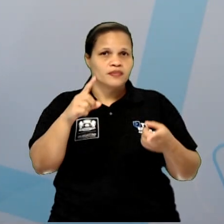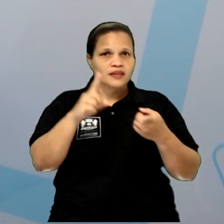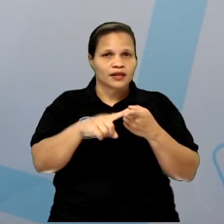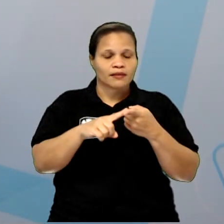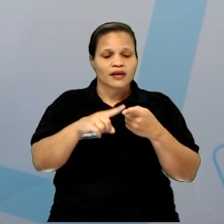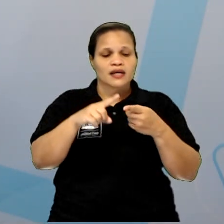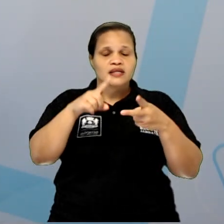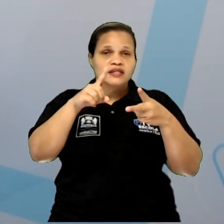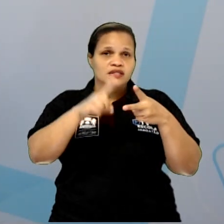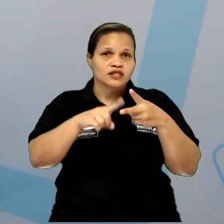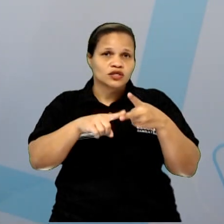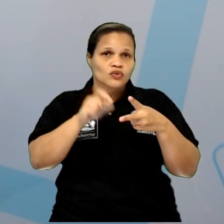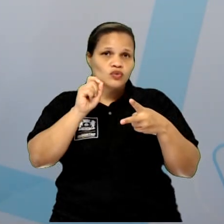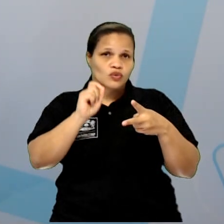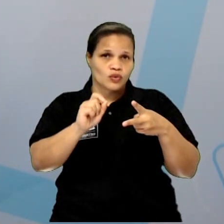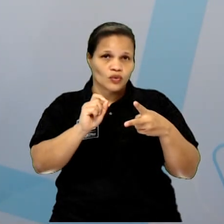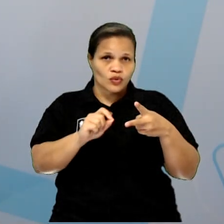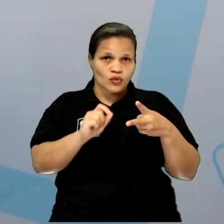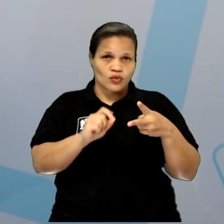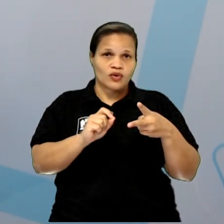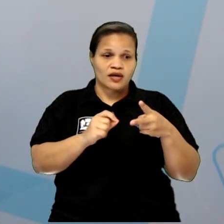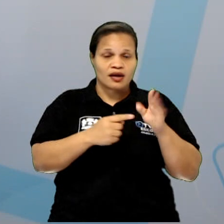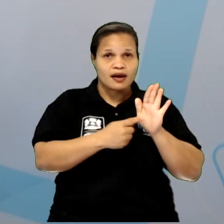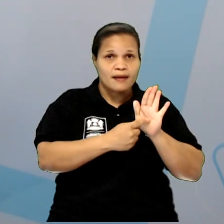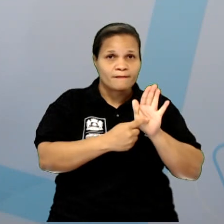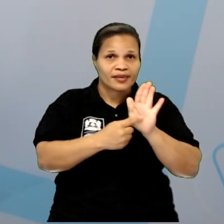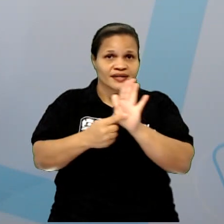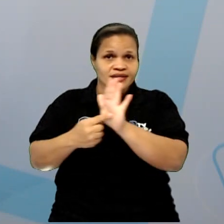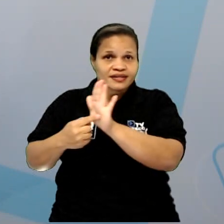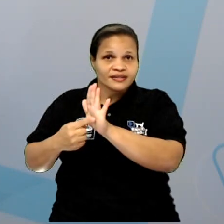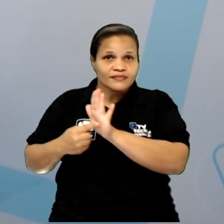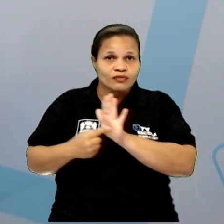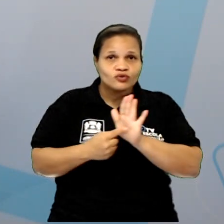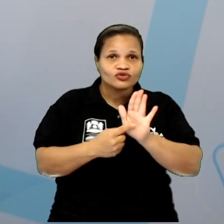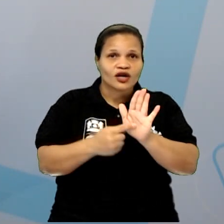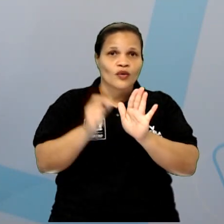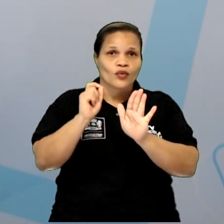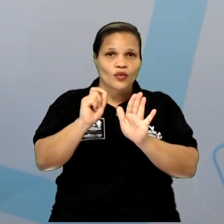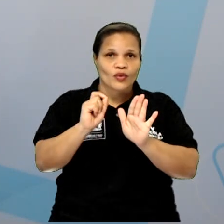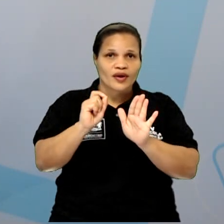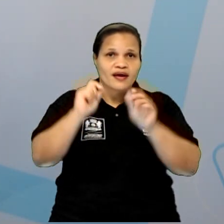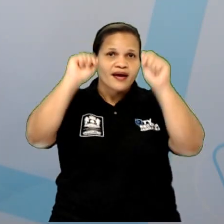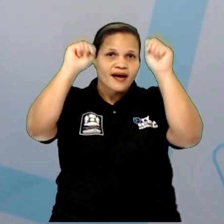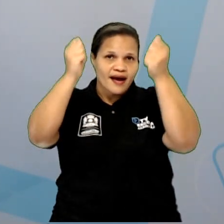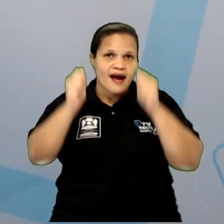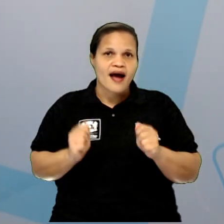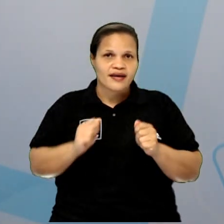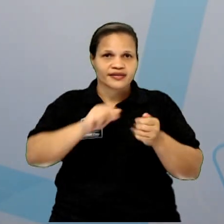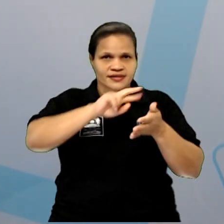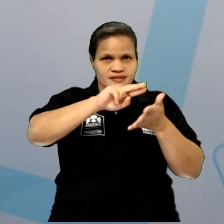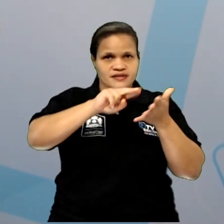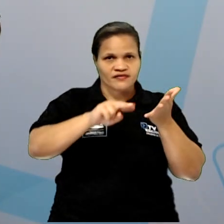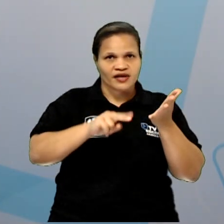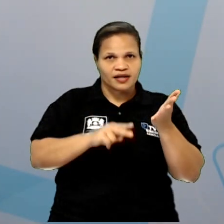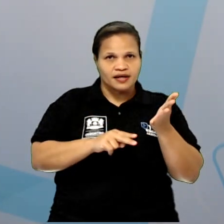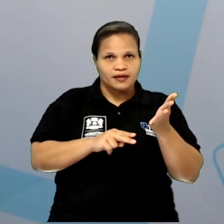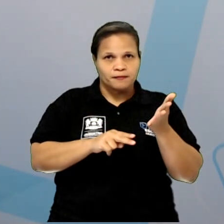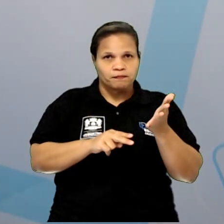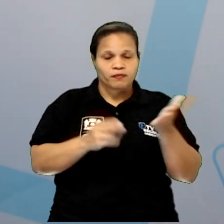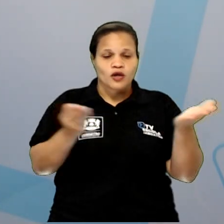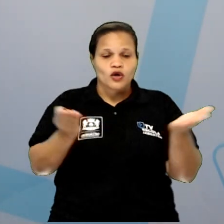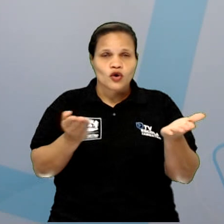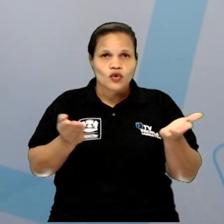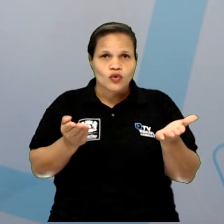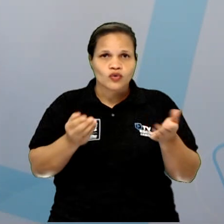pouquinho sobre as galerias de arte, onde vocês puderam ver os trabalhos de alguns alunos da rede. E hoje a gente vai falar um pouquinho sobre museus.